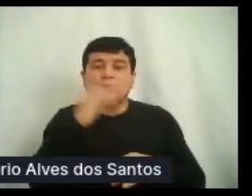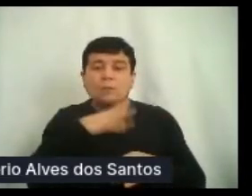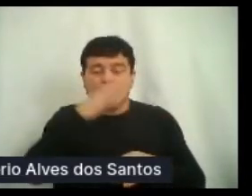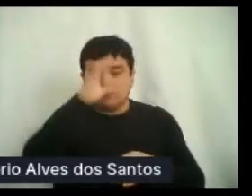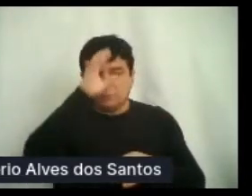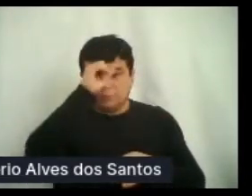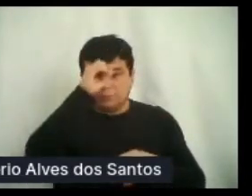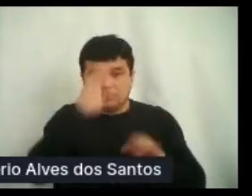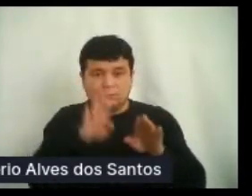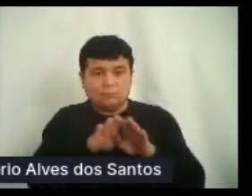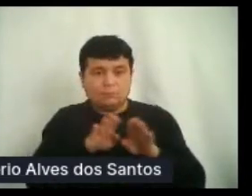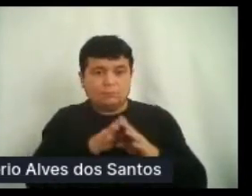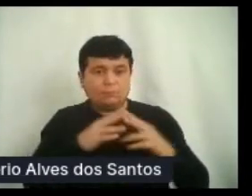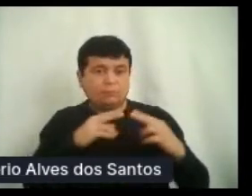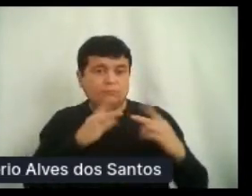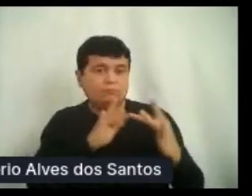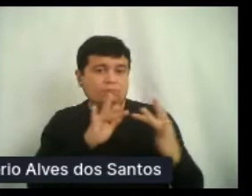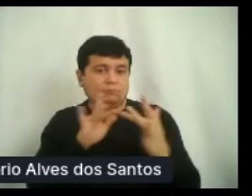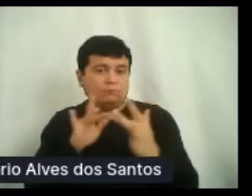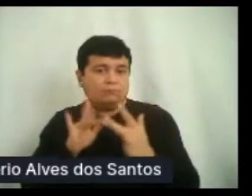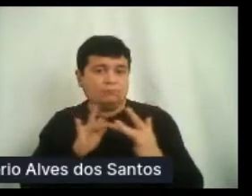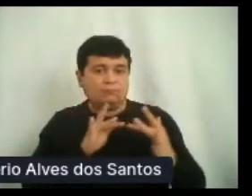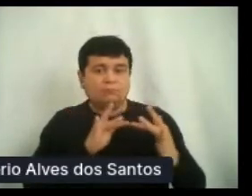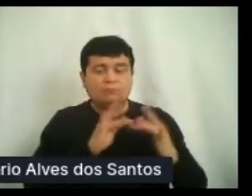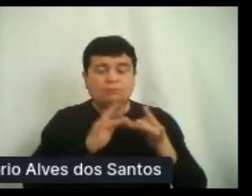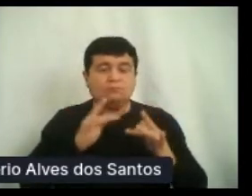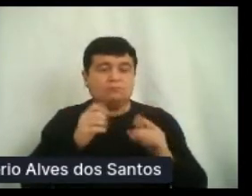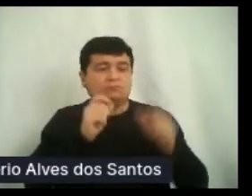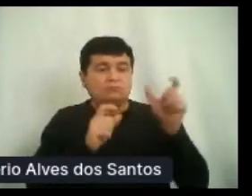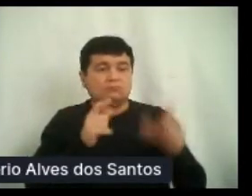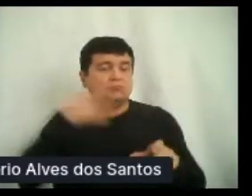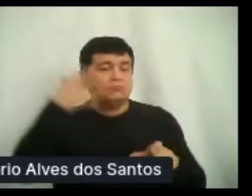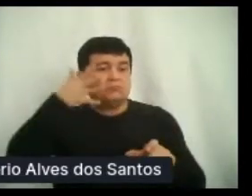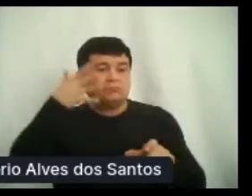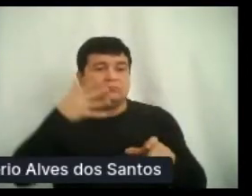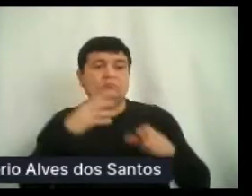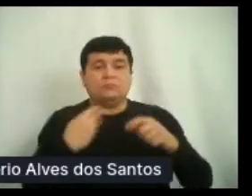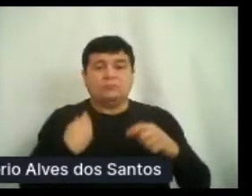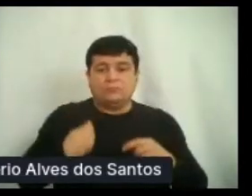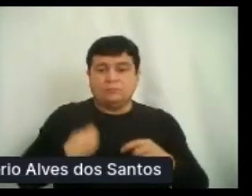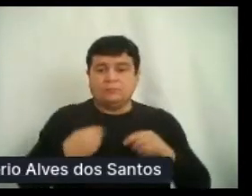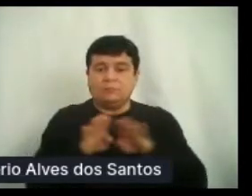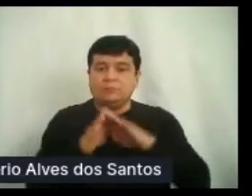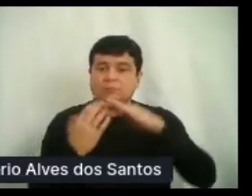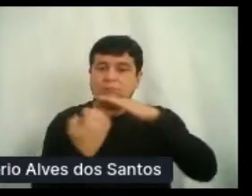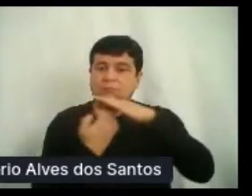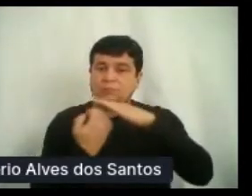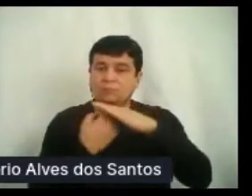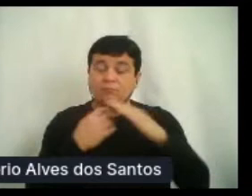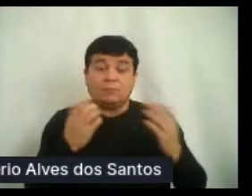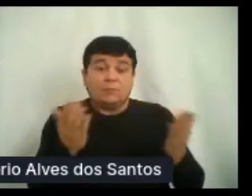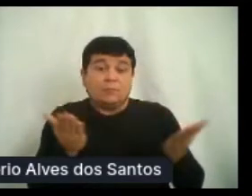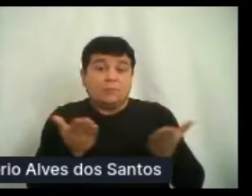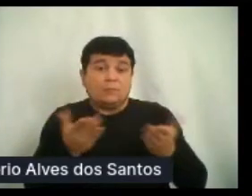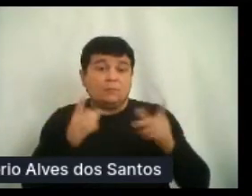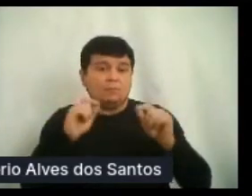networking entre os participantes, palestrantes e empresas. O momento hoje é de ajudarmos e apoiarmos